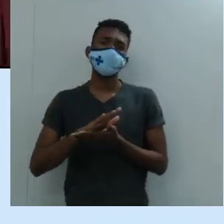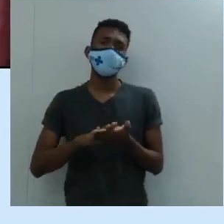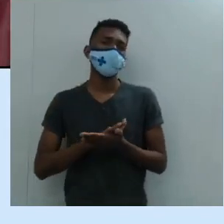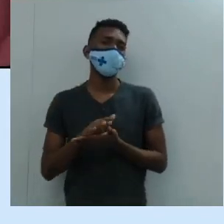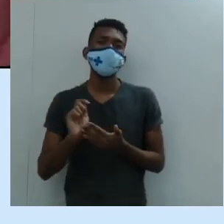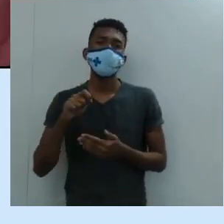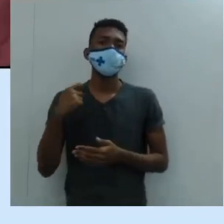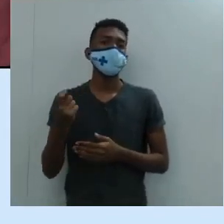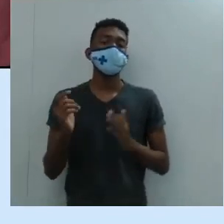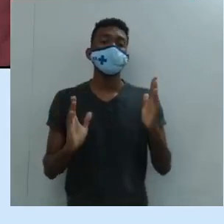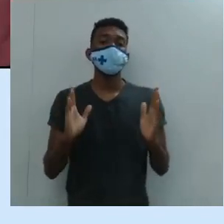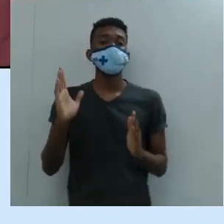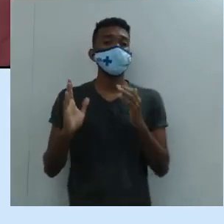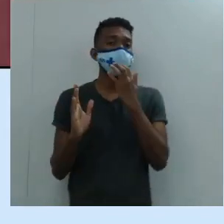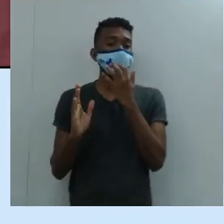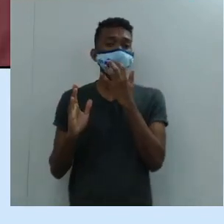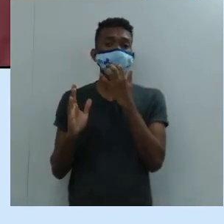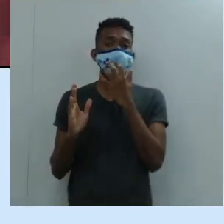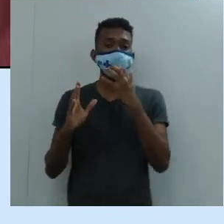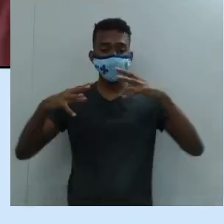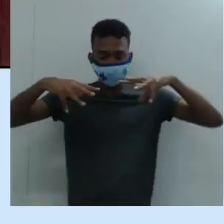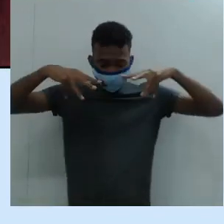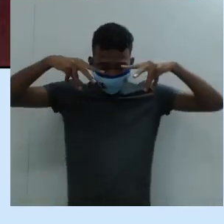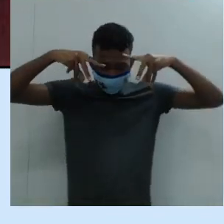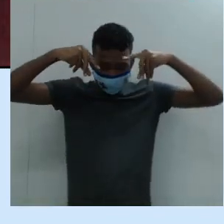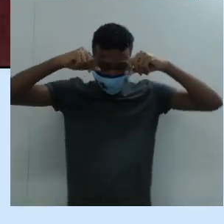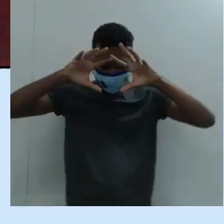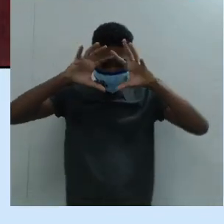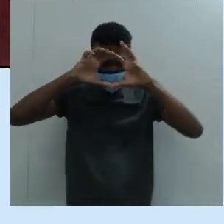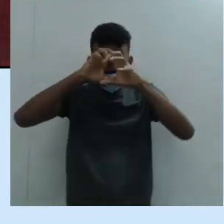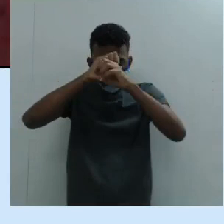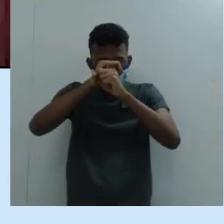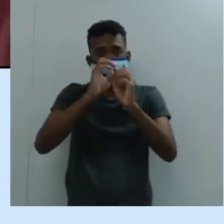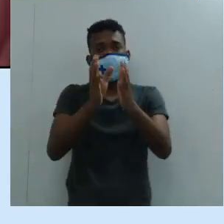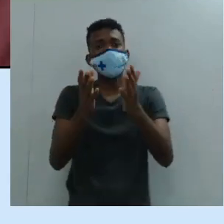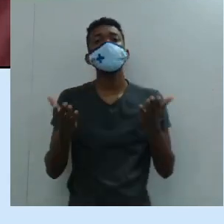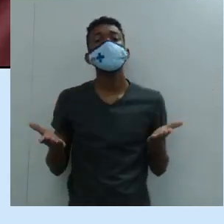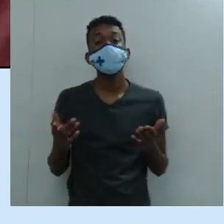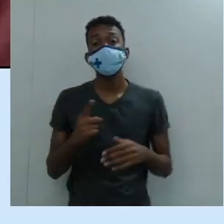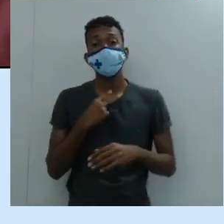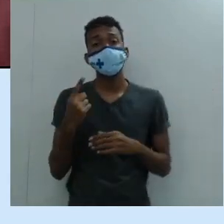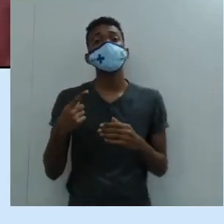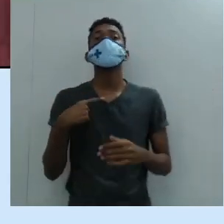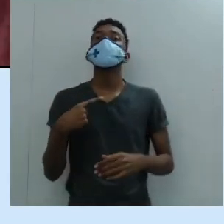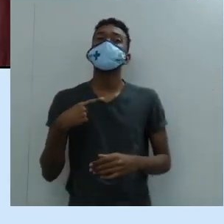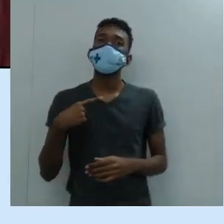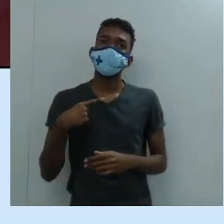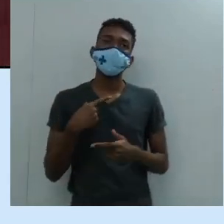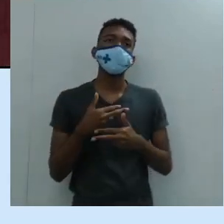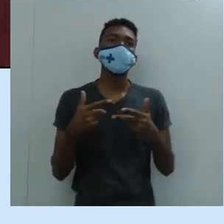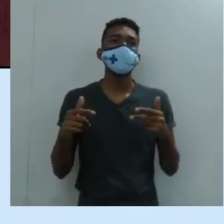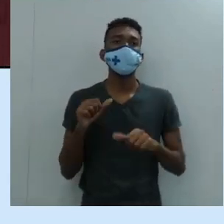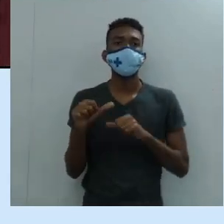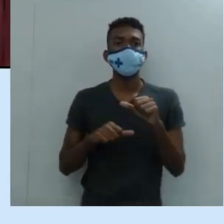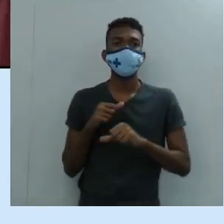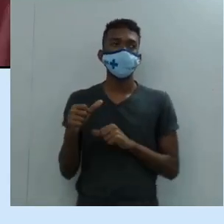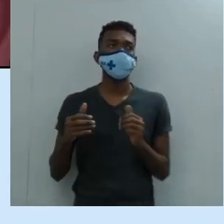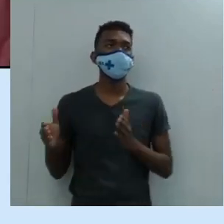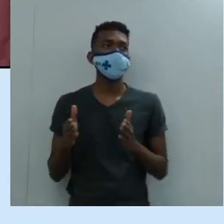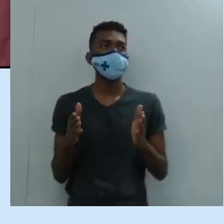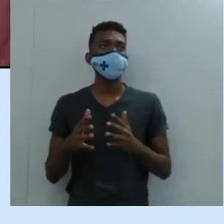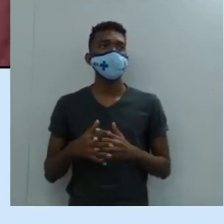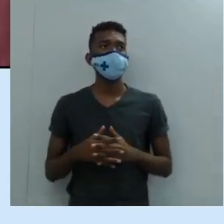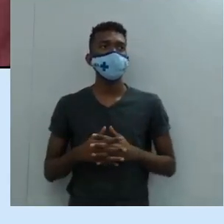chamado século das trevas, né? Então vem o desenvolvimento dos tipos móveis, né?